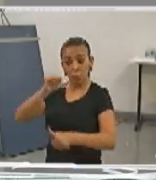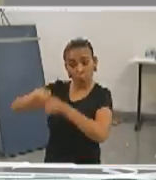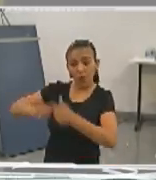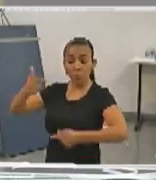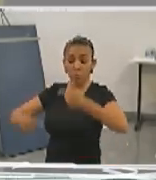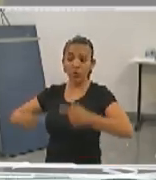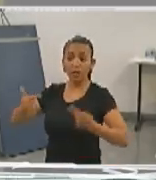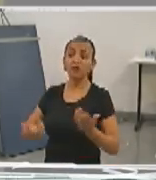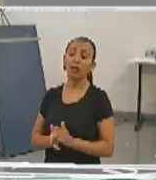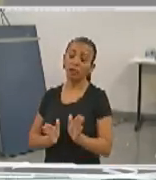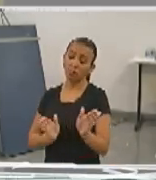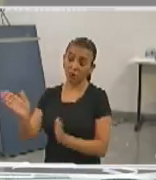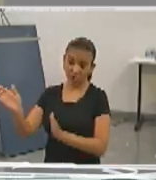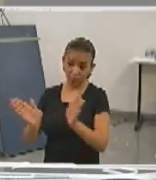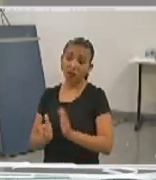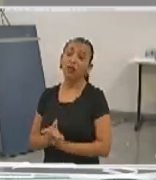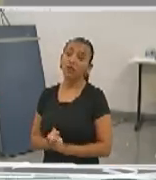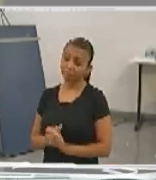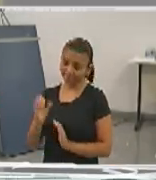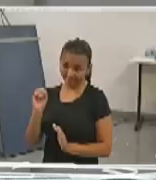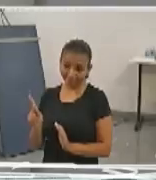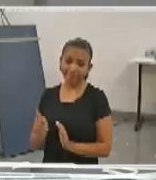inclusão que universidade tanto prega.